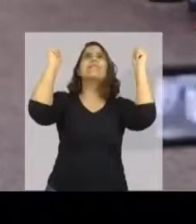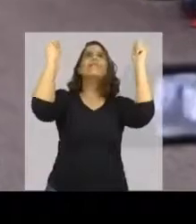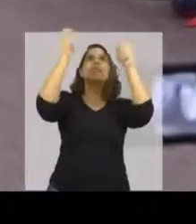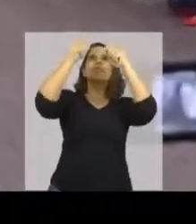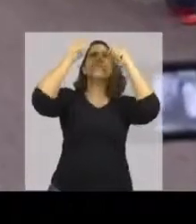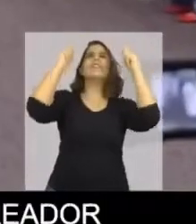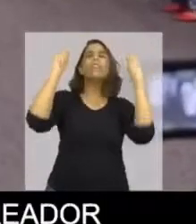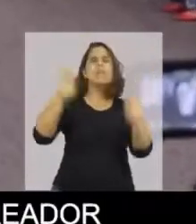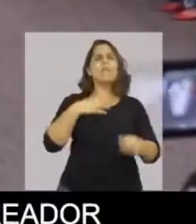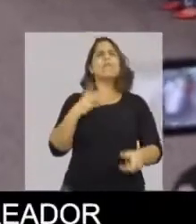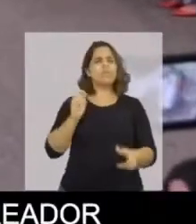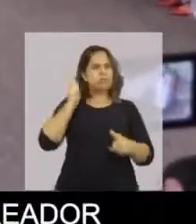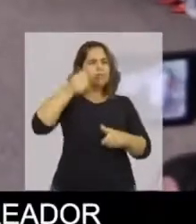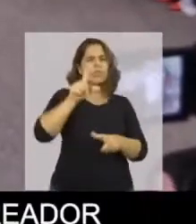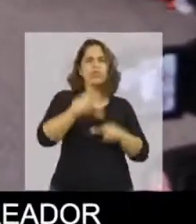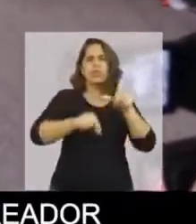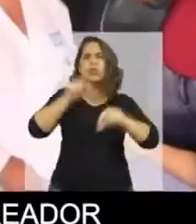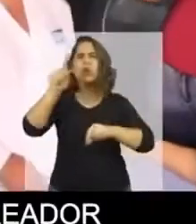Aleluia